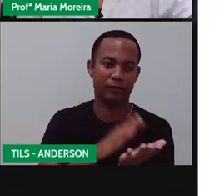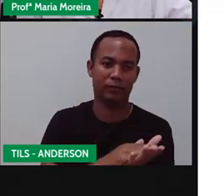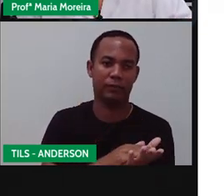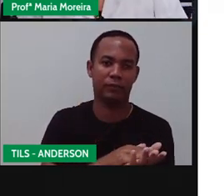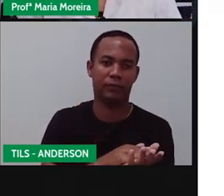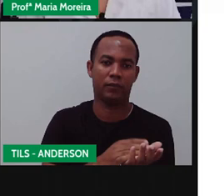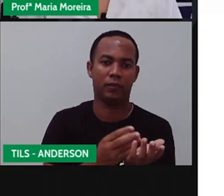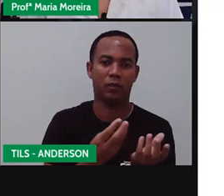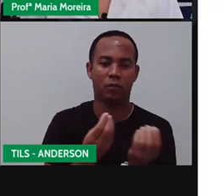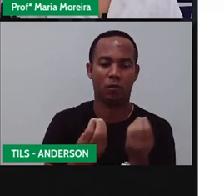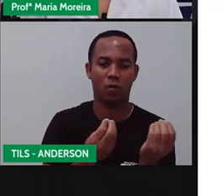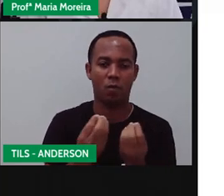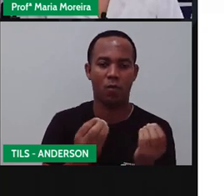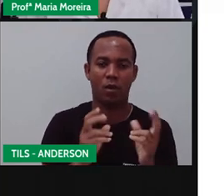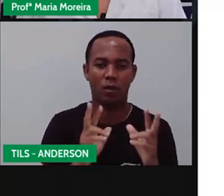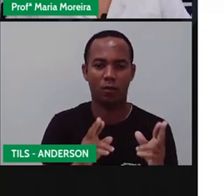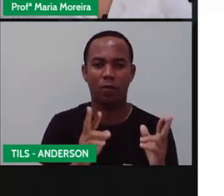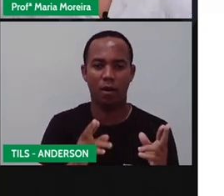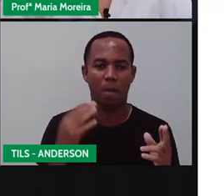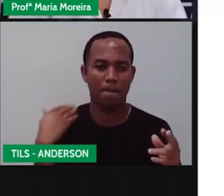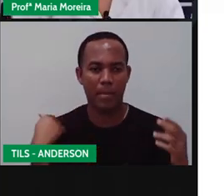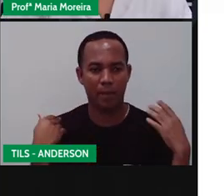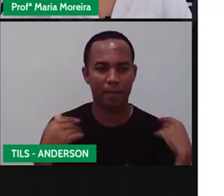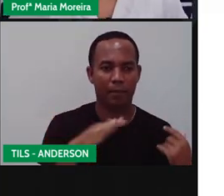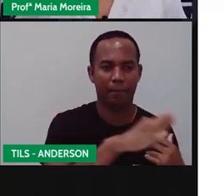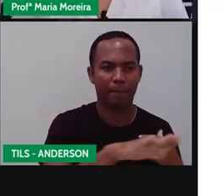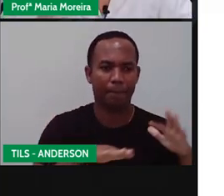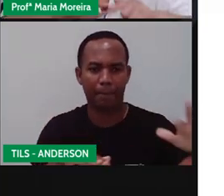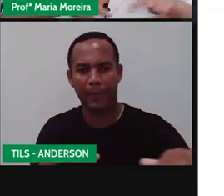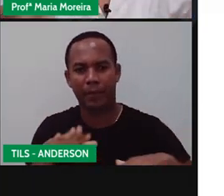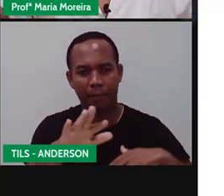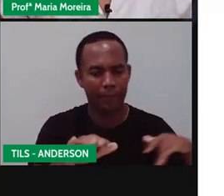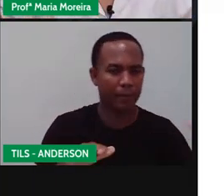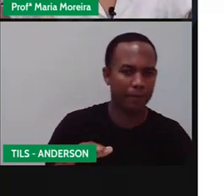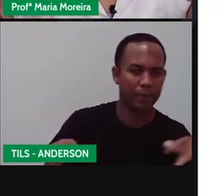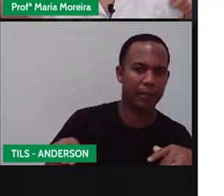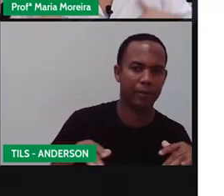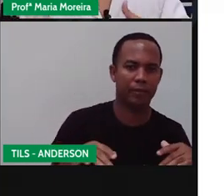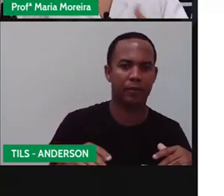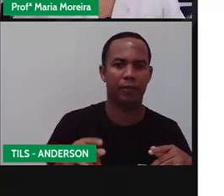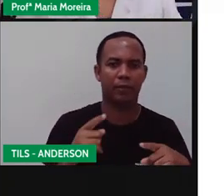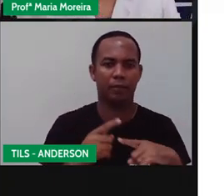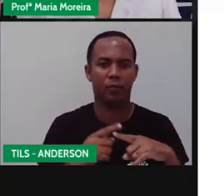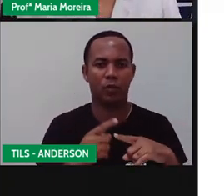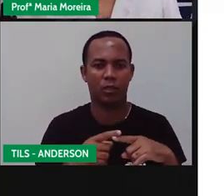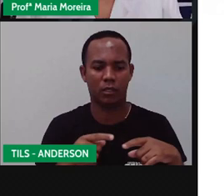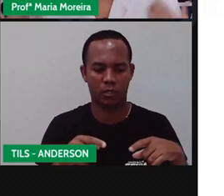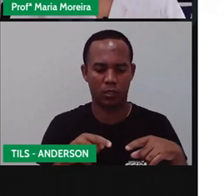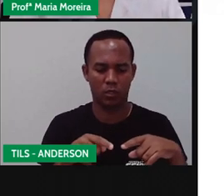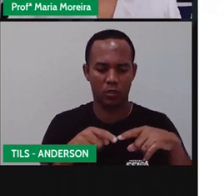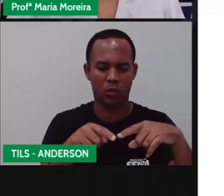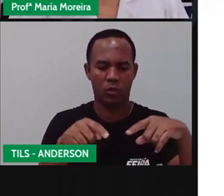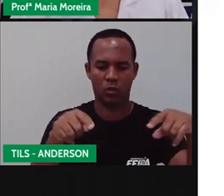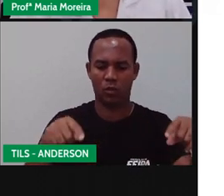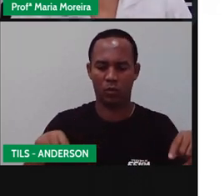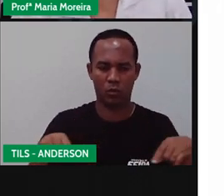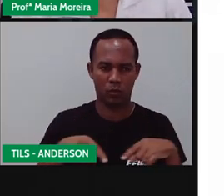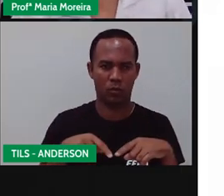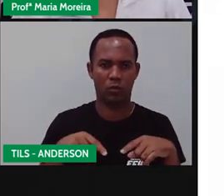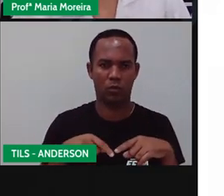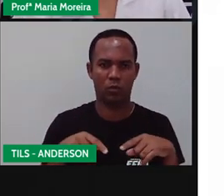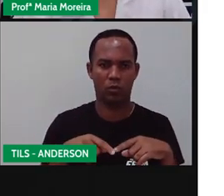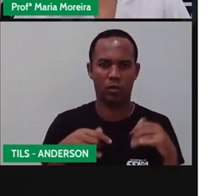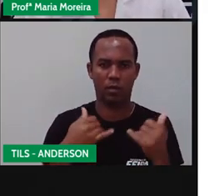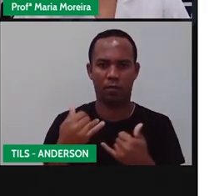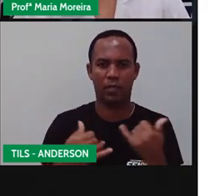Mas, é uma espécie de pega-pega, na verdade, um pouco mais difícil. Porque você tem uma área restrita, que é o quadrado. E você não pode sair desse